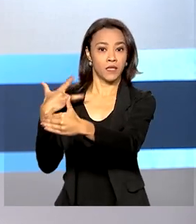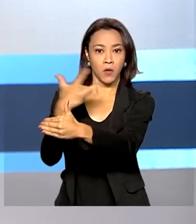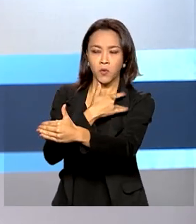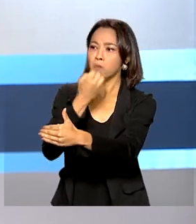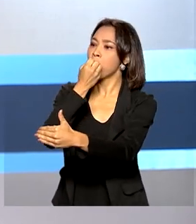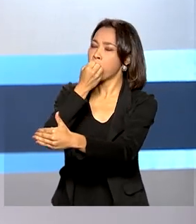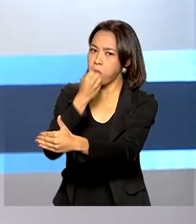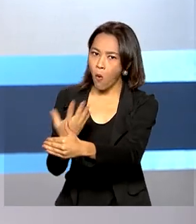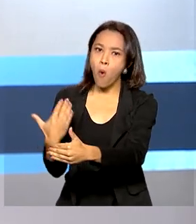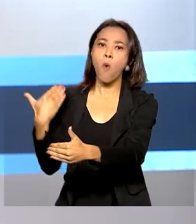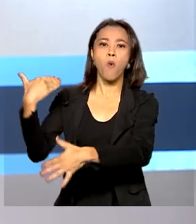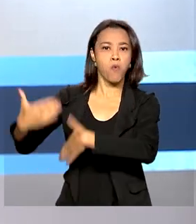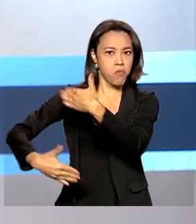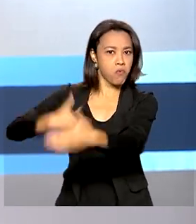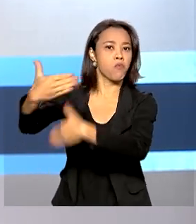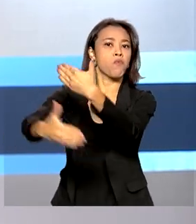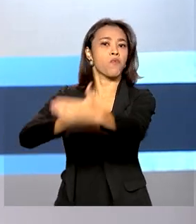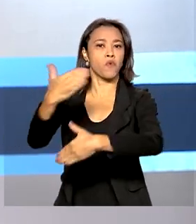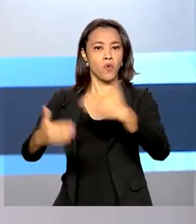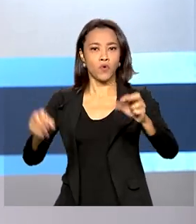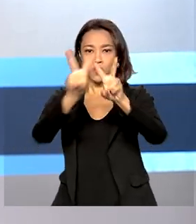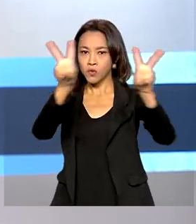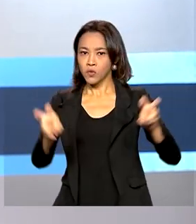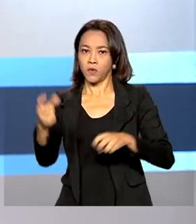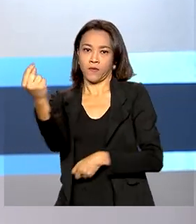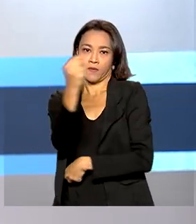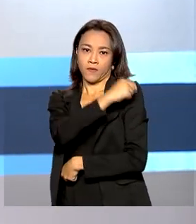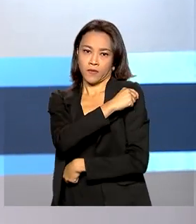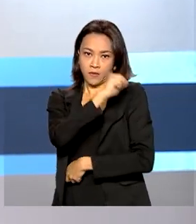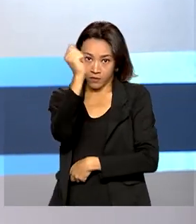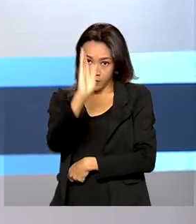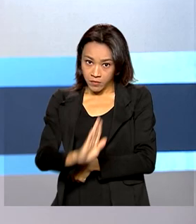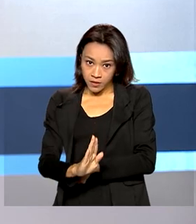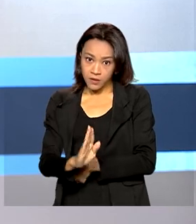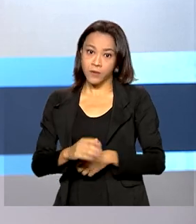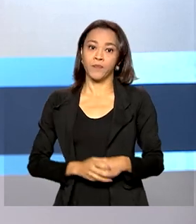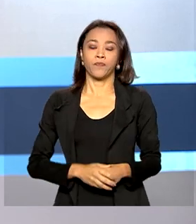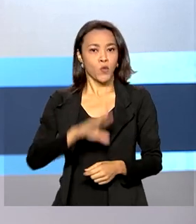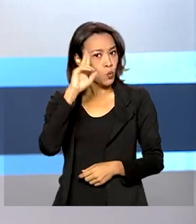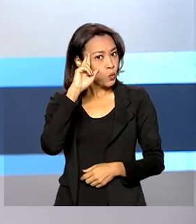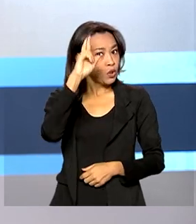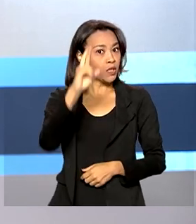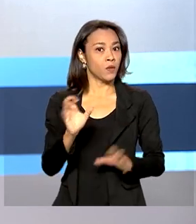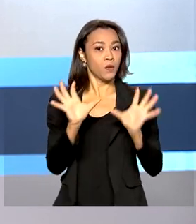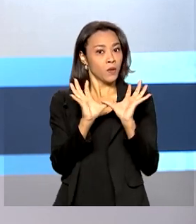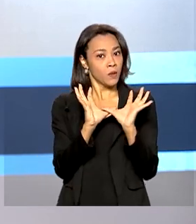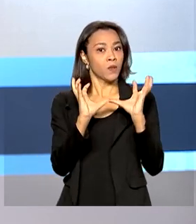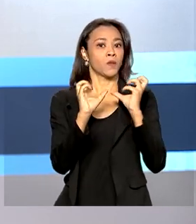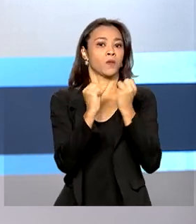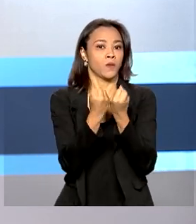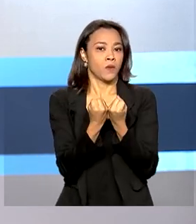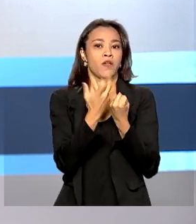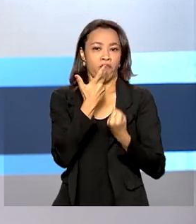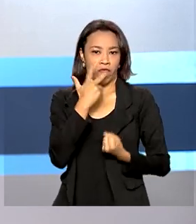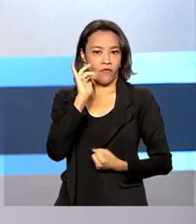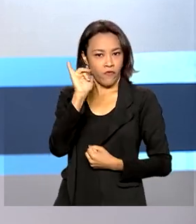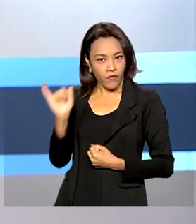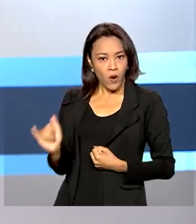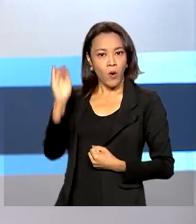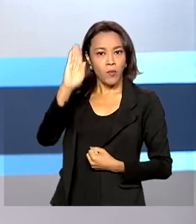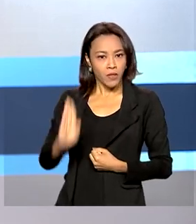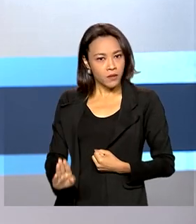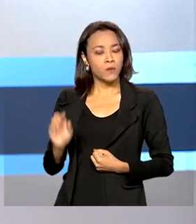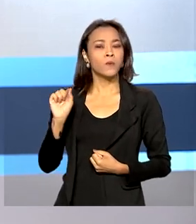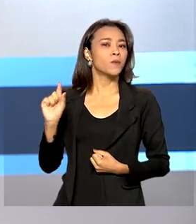do programa de vacinação contra a Covid-19 aqui no Brasil. O diretor da OMS também felicitou o Brasil pela